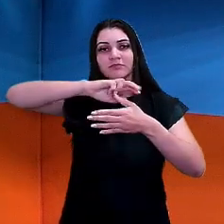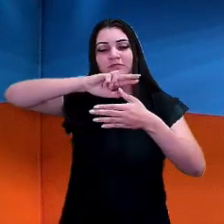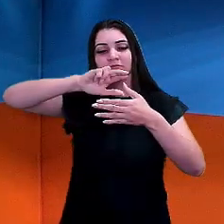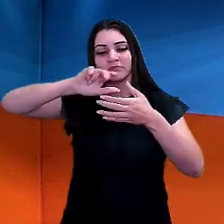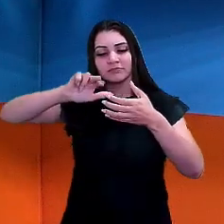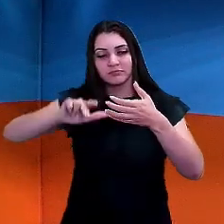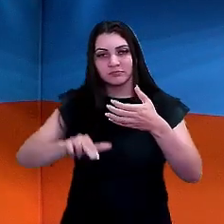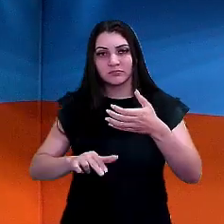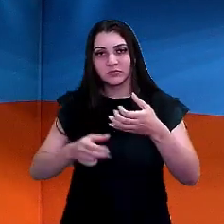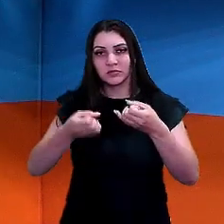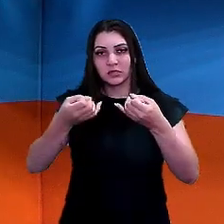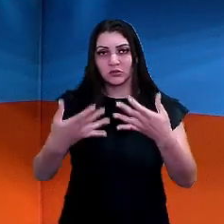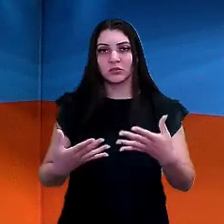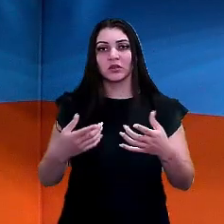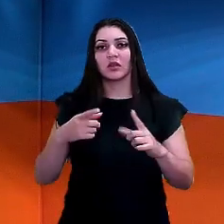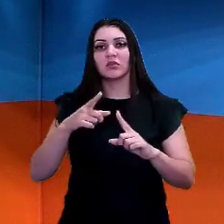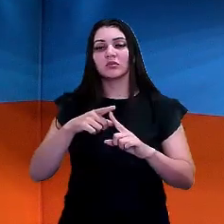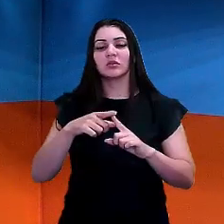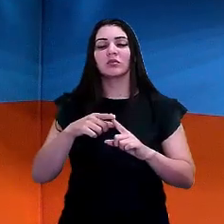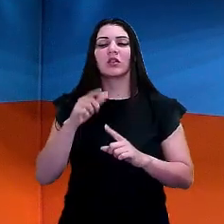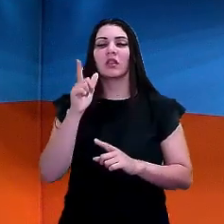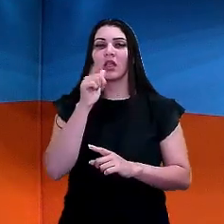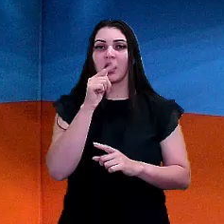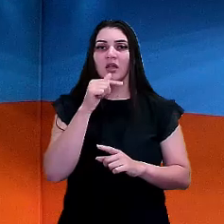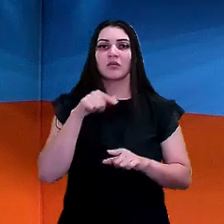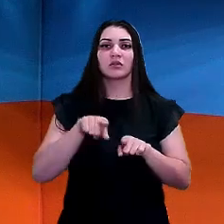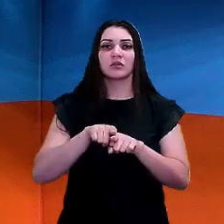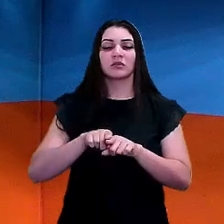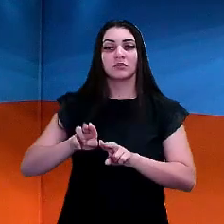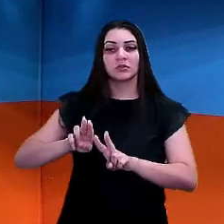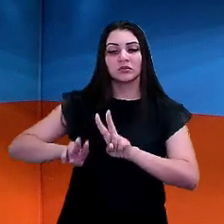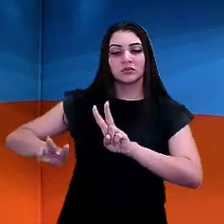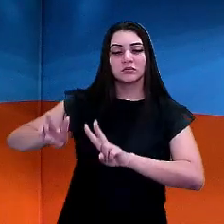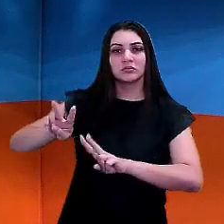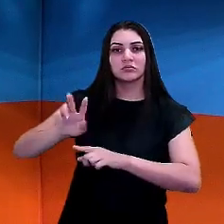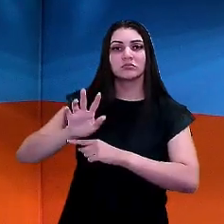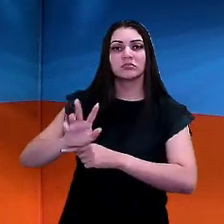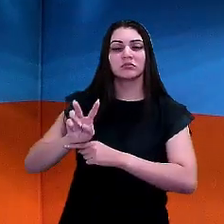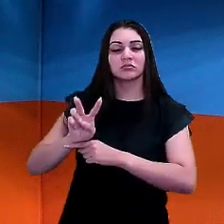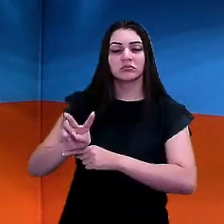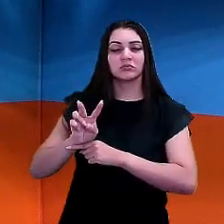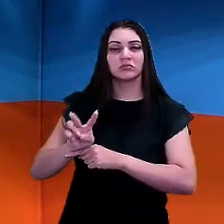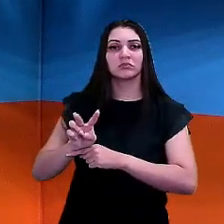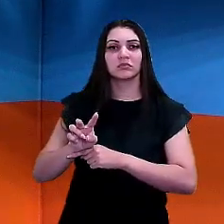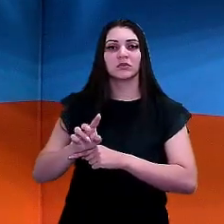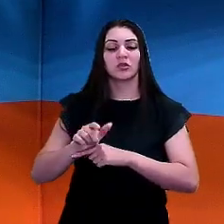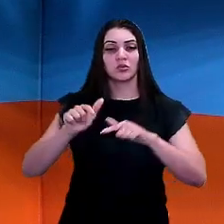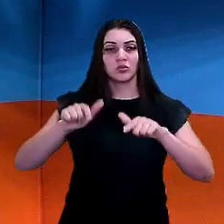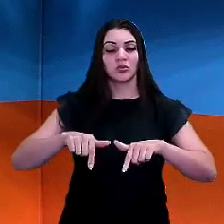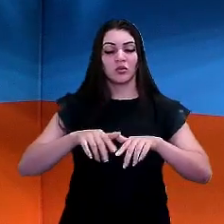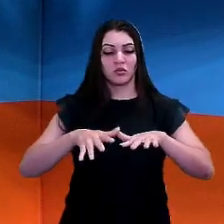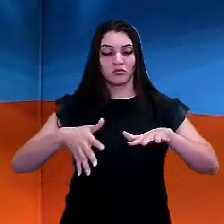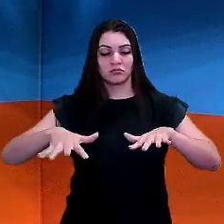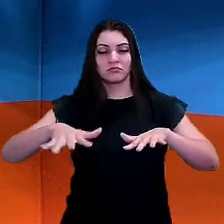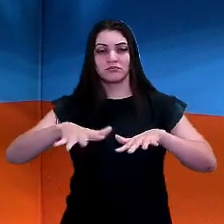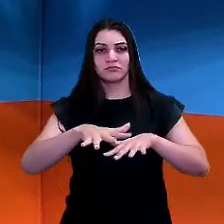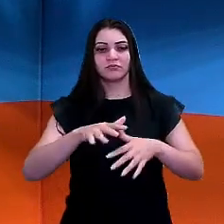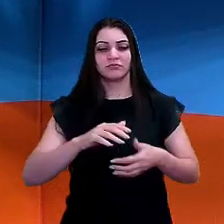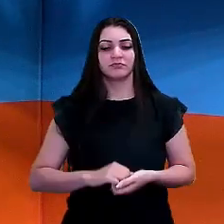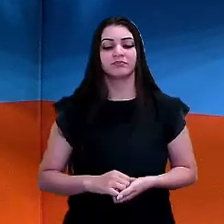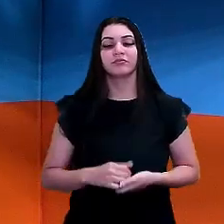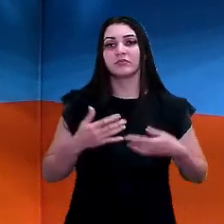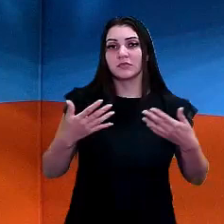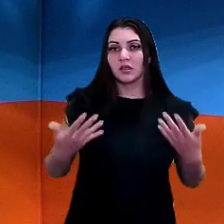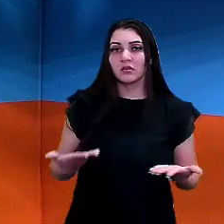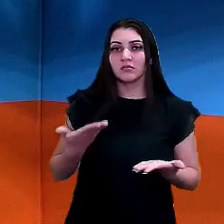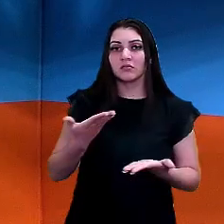da água e da preservação da água dos ambientes marinhos essa